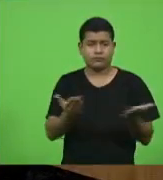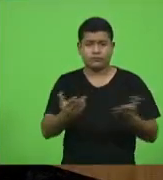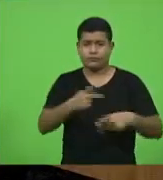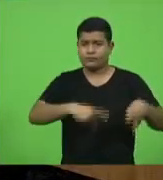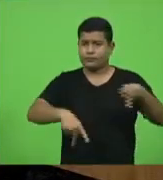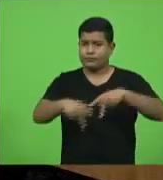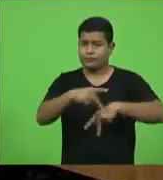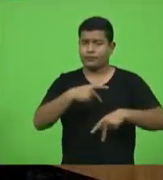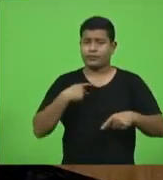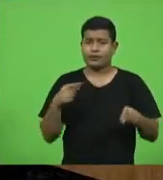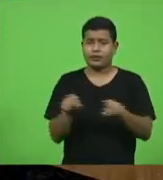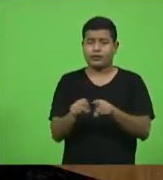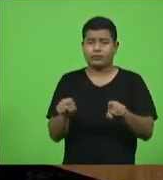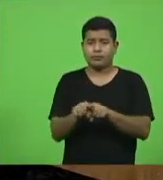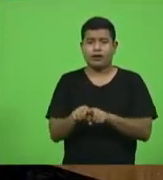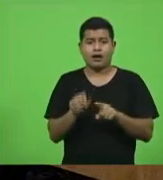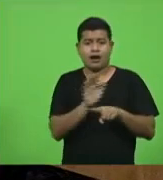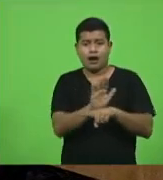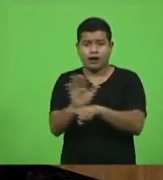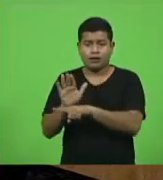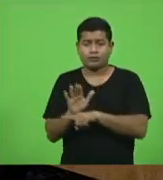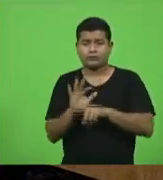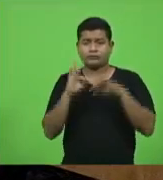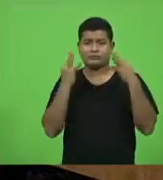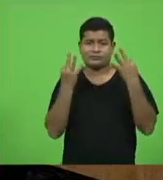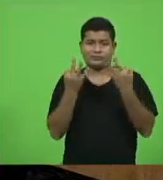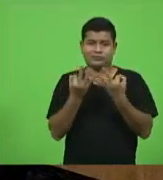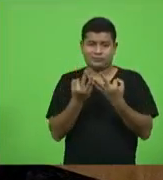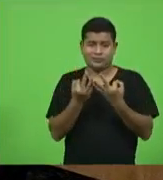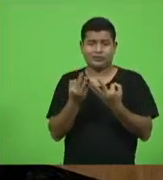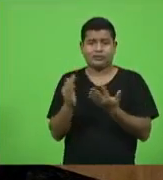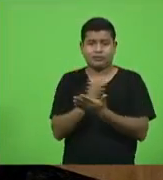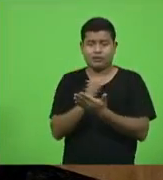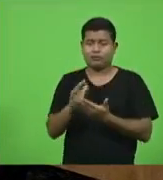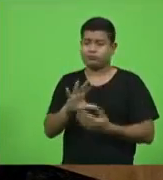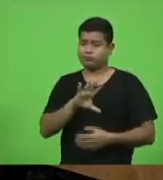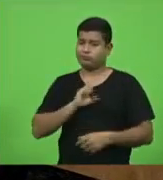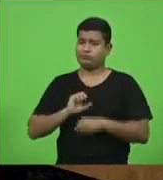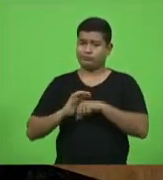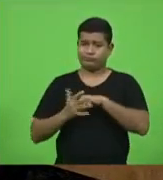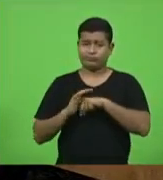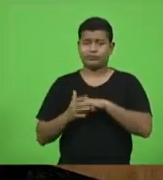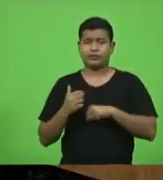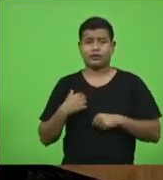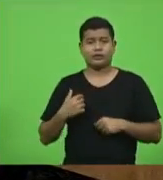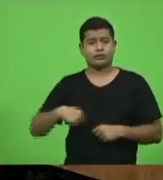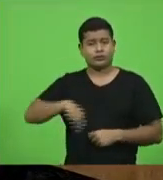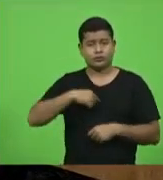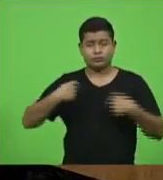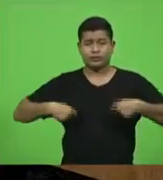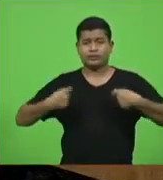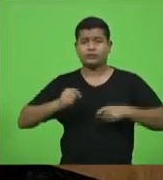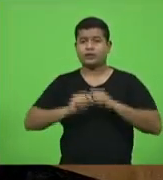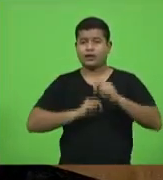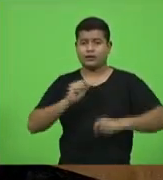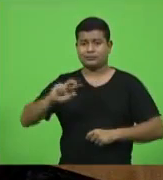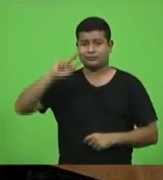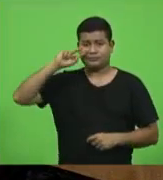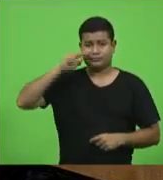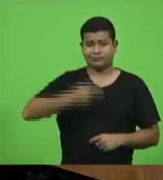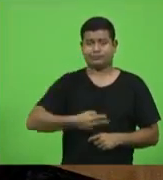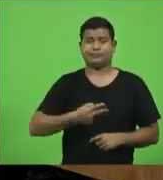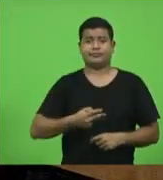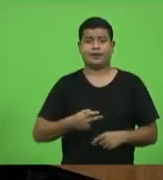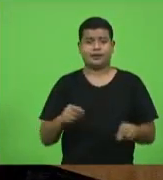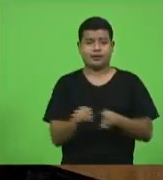dar alívio a seus familiares merecem aqui o nosso reconhecimento e o nosso respeito a todos os